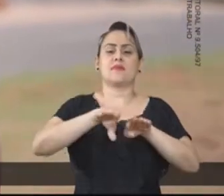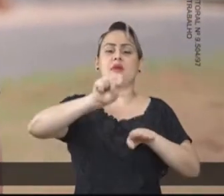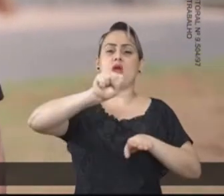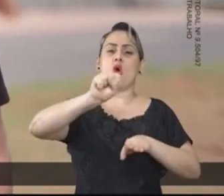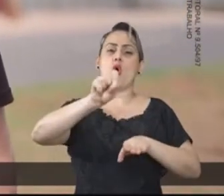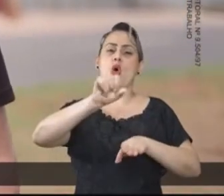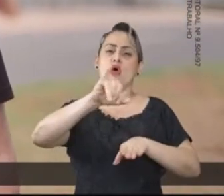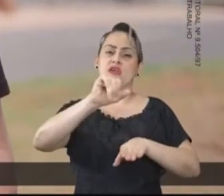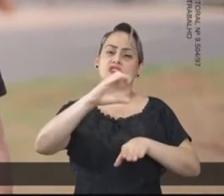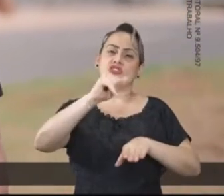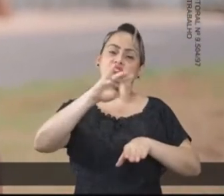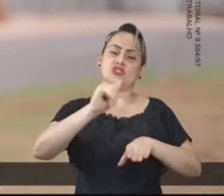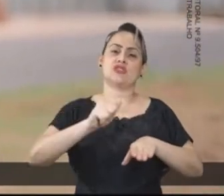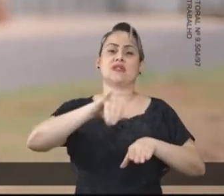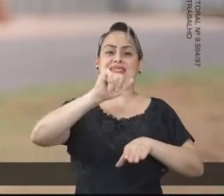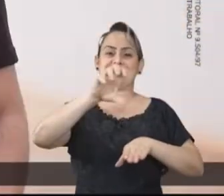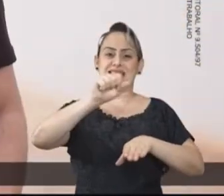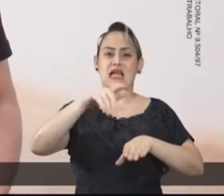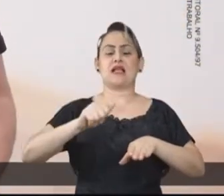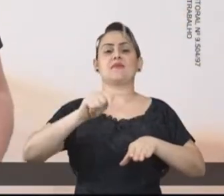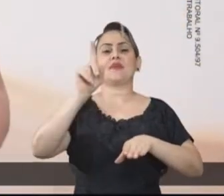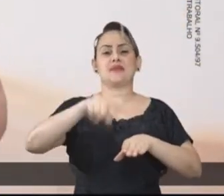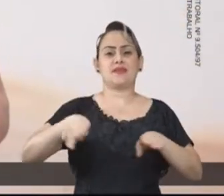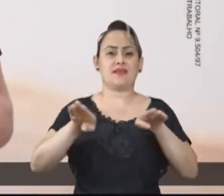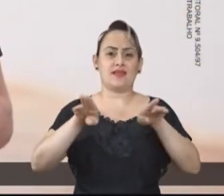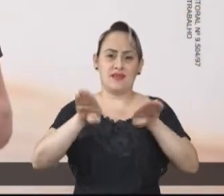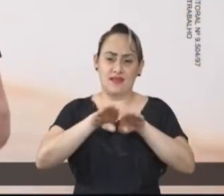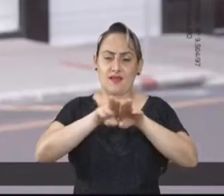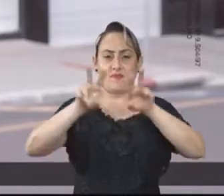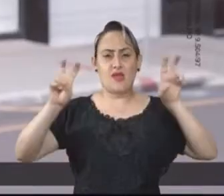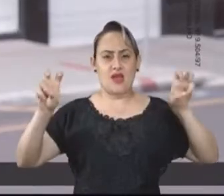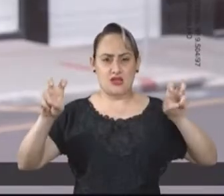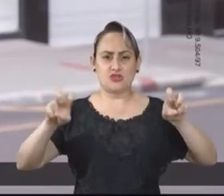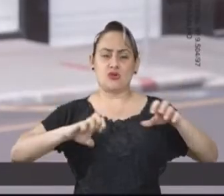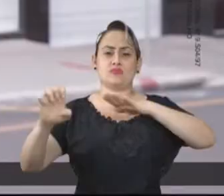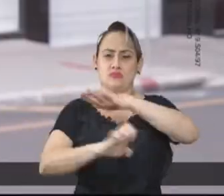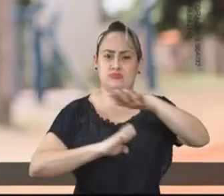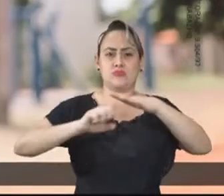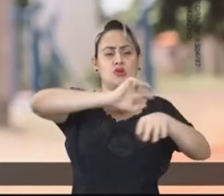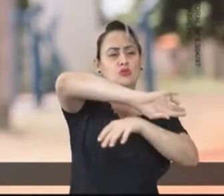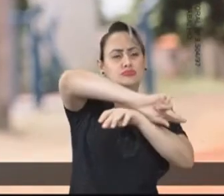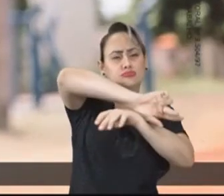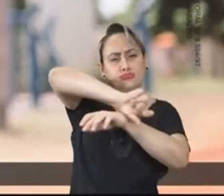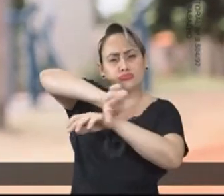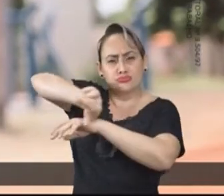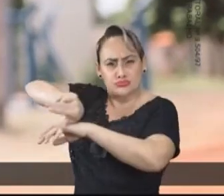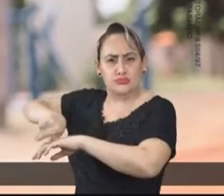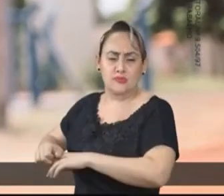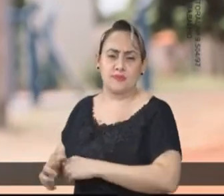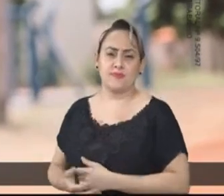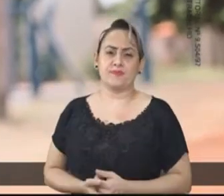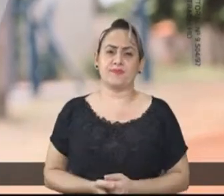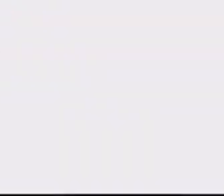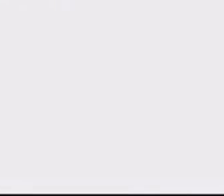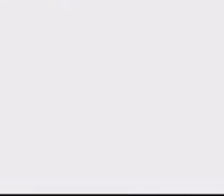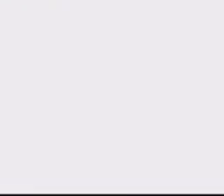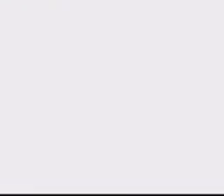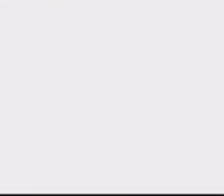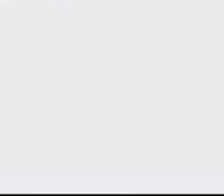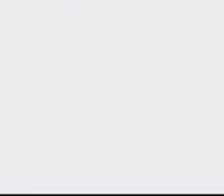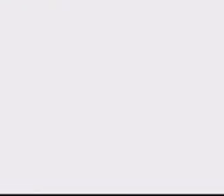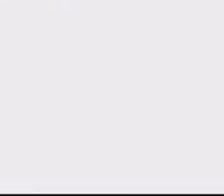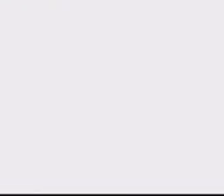nas empresas Oixi e Isaac Alimentos, aqui na Balfar Solar, do Shopping Premier, aqui na Paranavaí Máquinas.